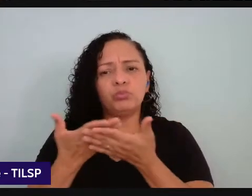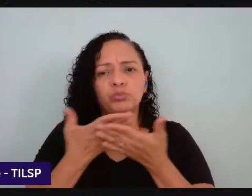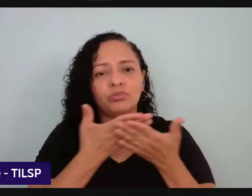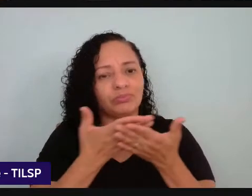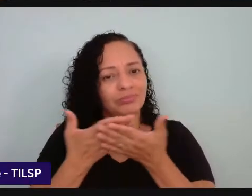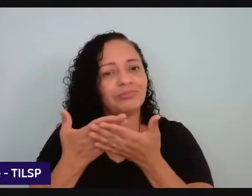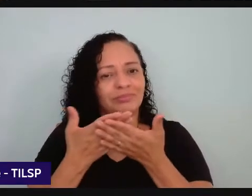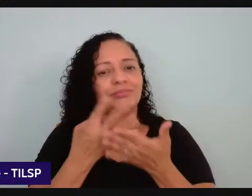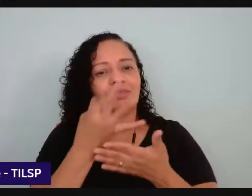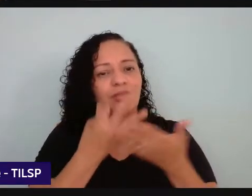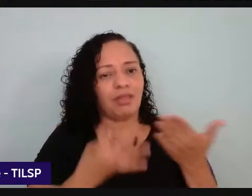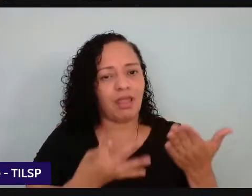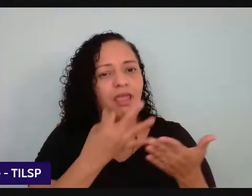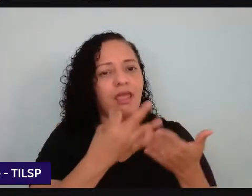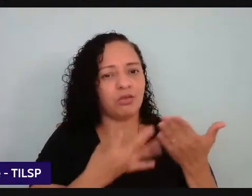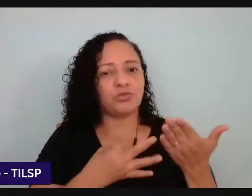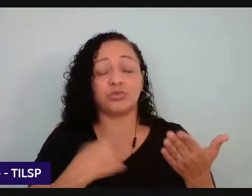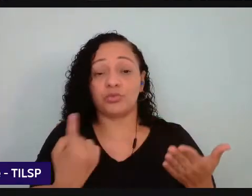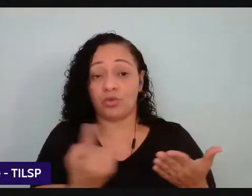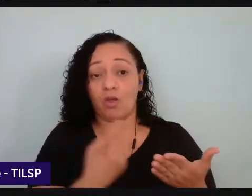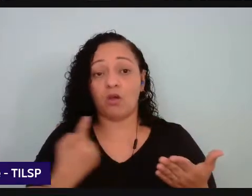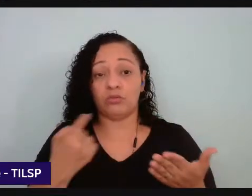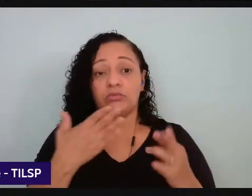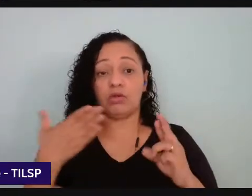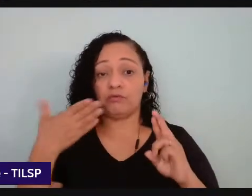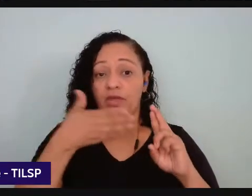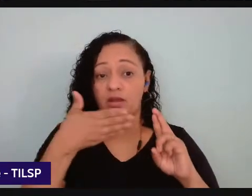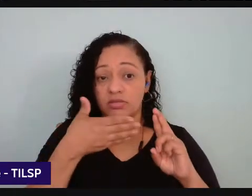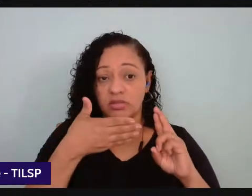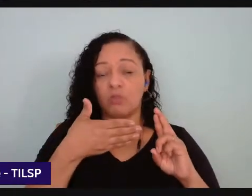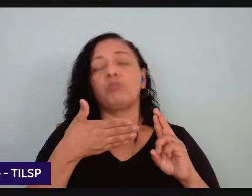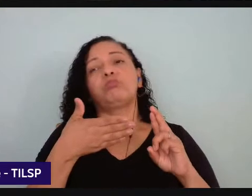textos introdutórios do nosso referencial seja na